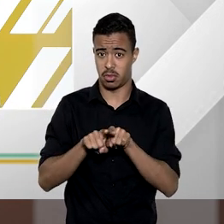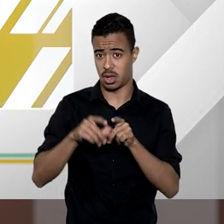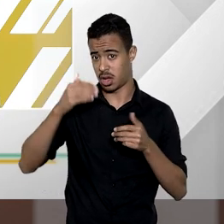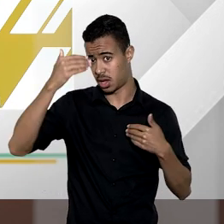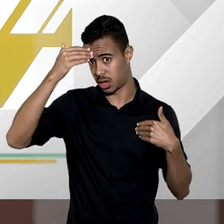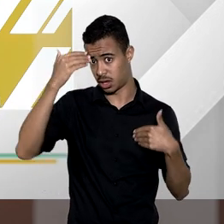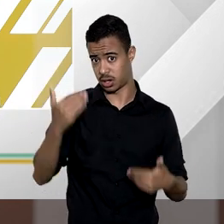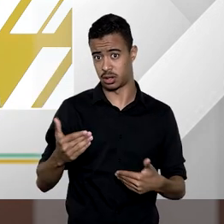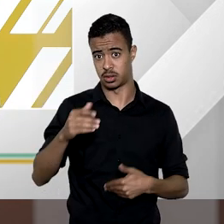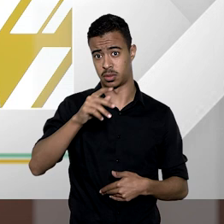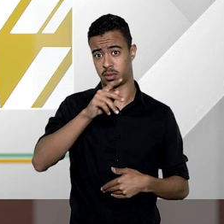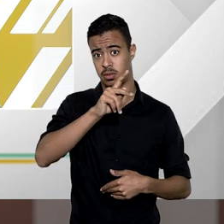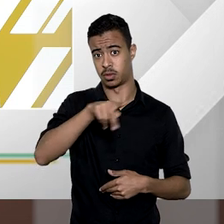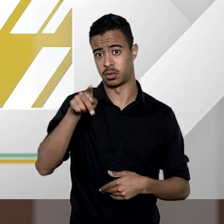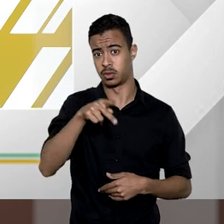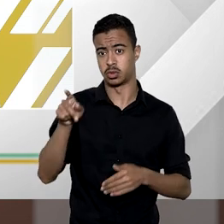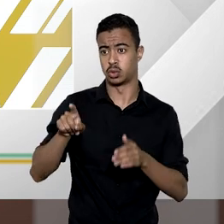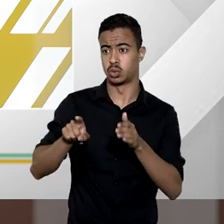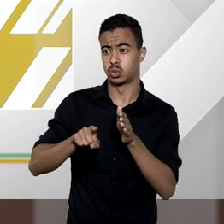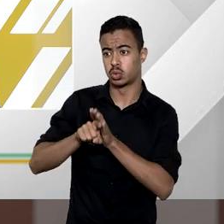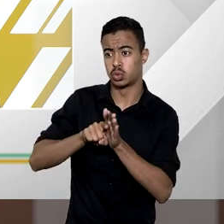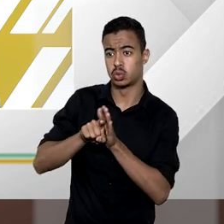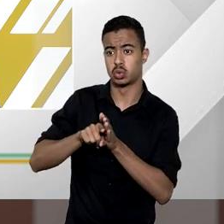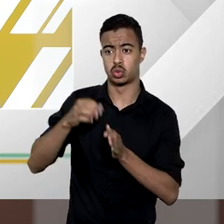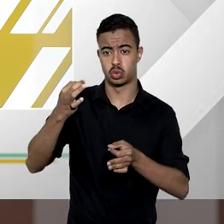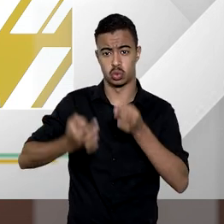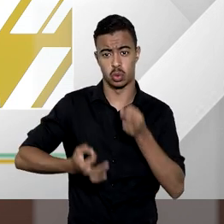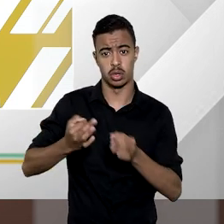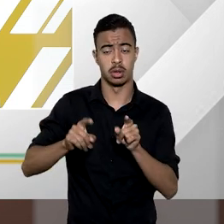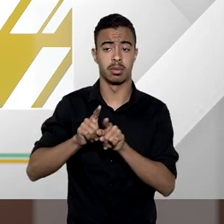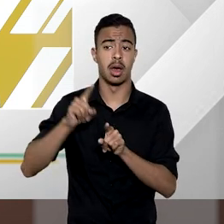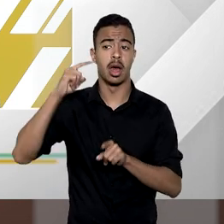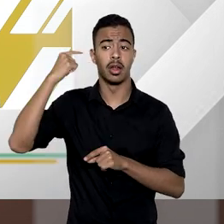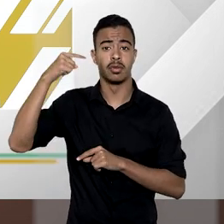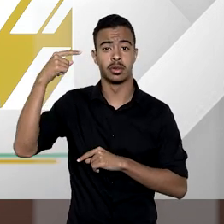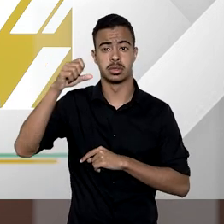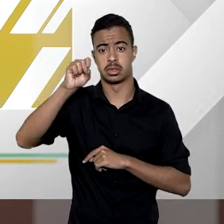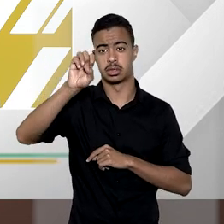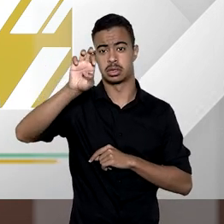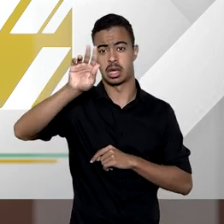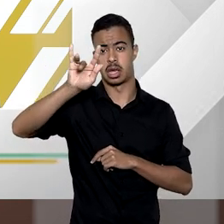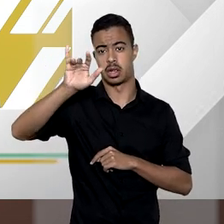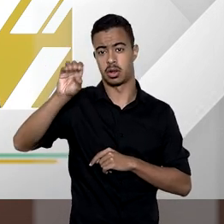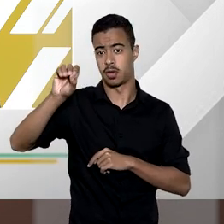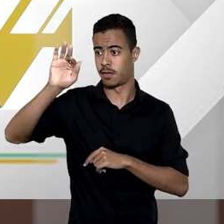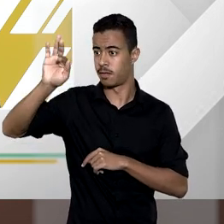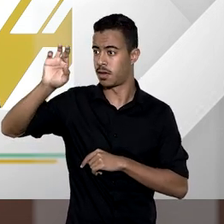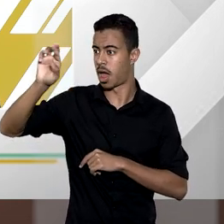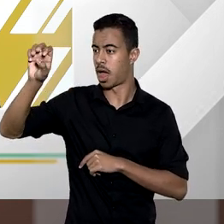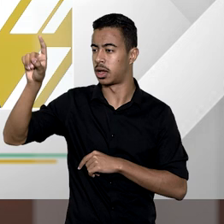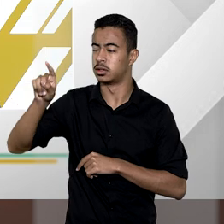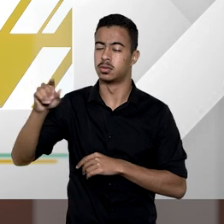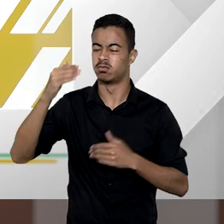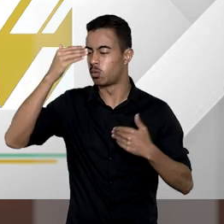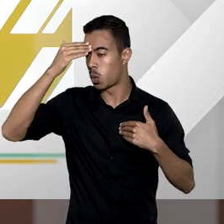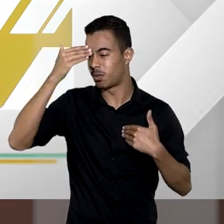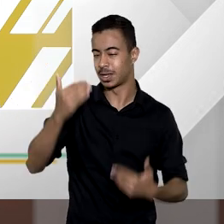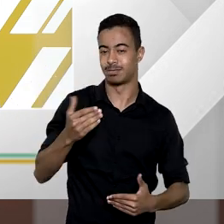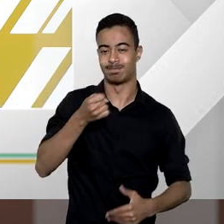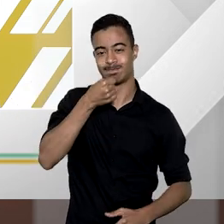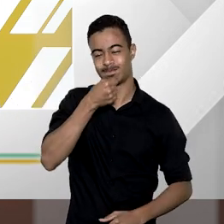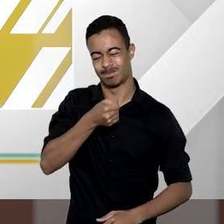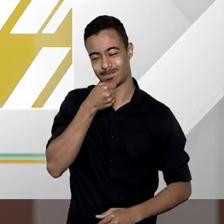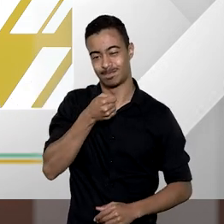agradeço a participação do professor consultor jurídico e advogado Sérgio Ferraz professor muito obrigado pela